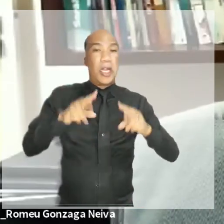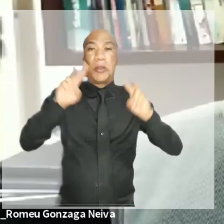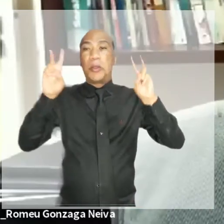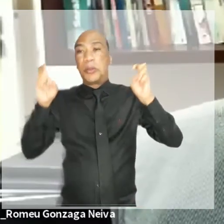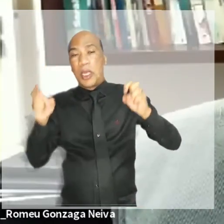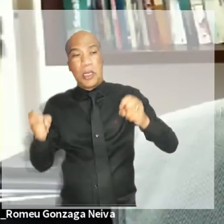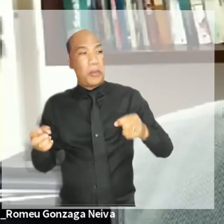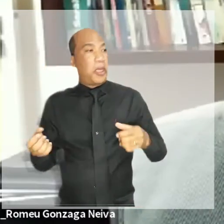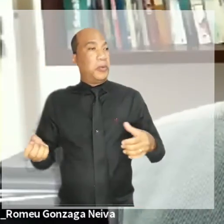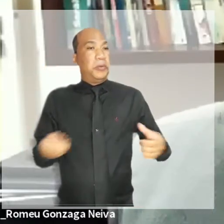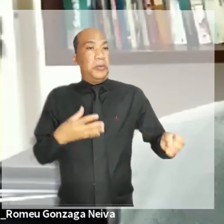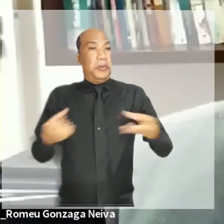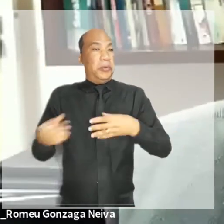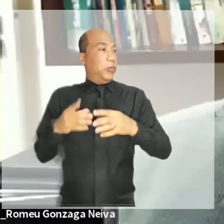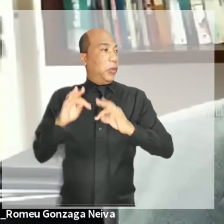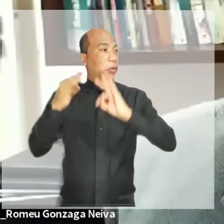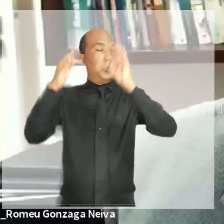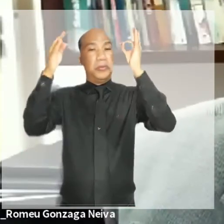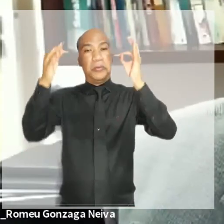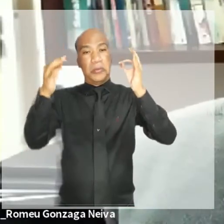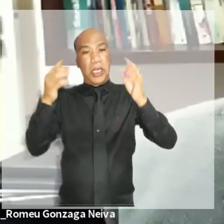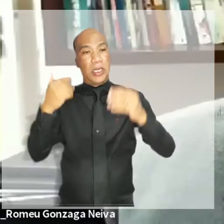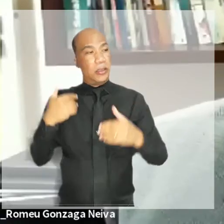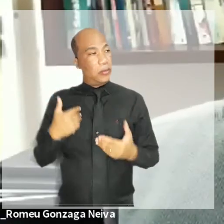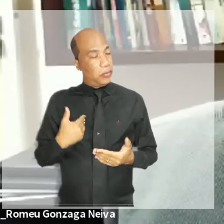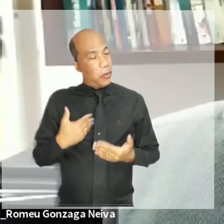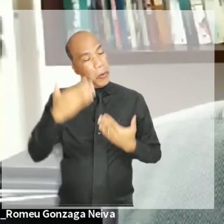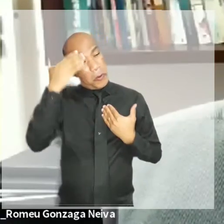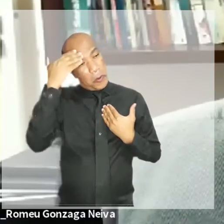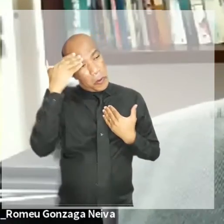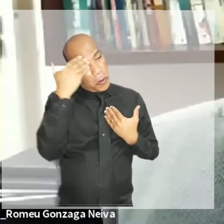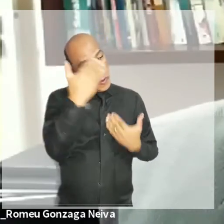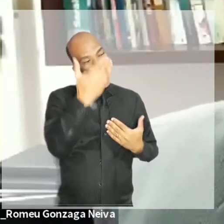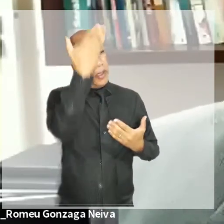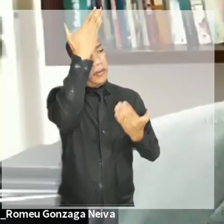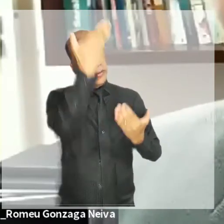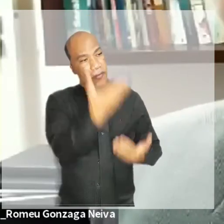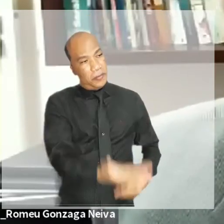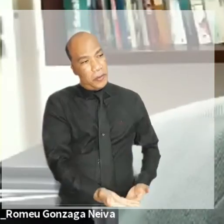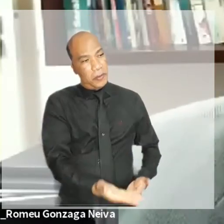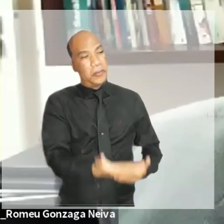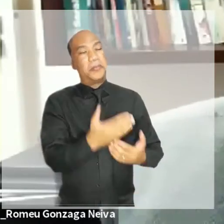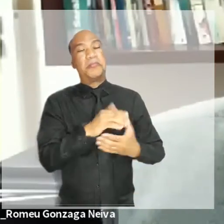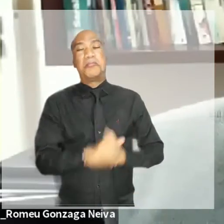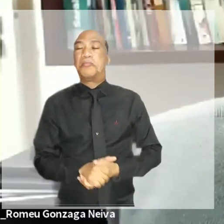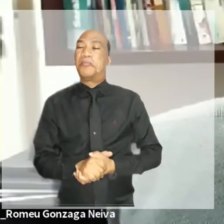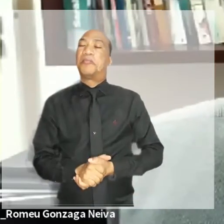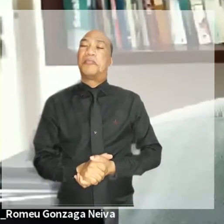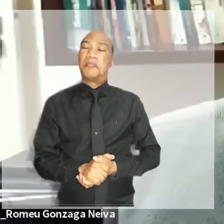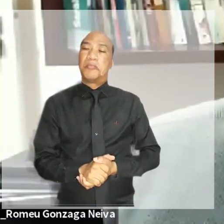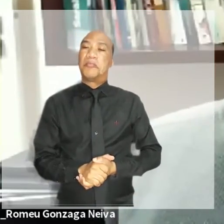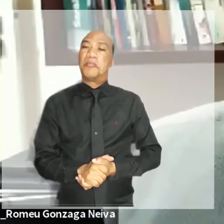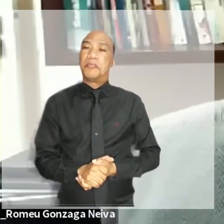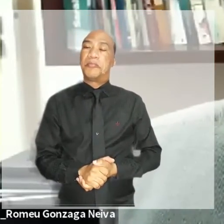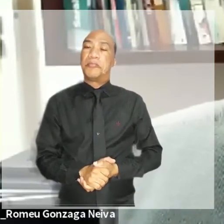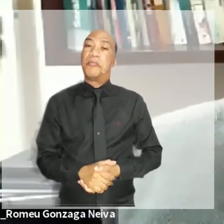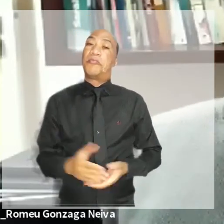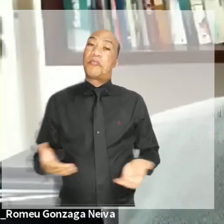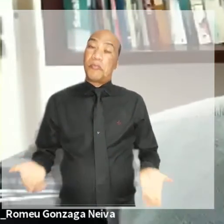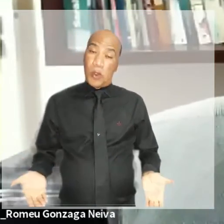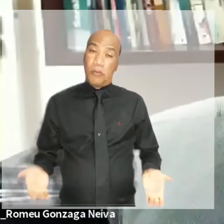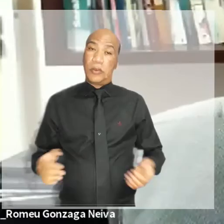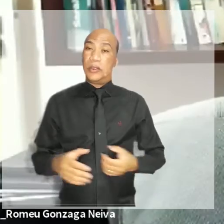Tribunal estará sempre grato à vossa excelência. Conforme dito no